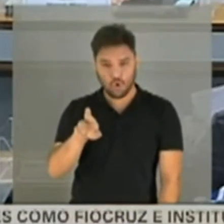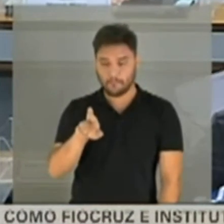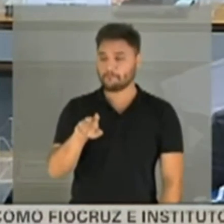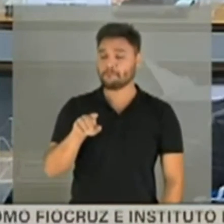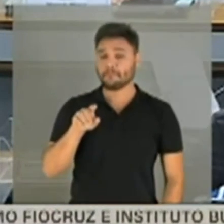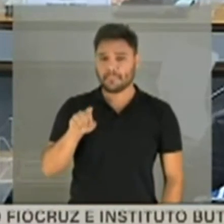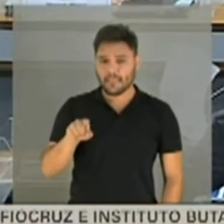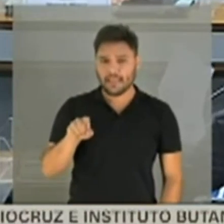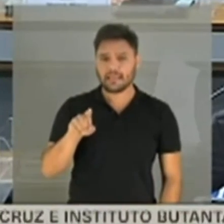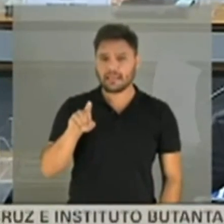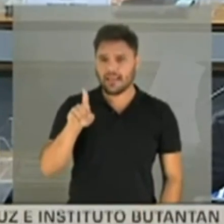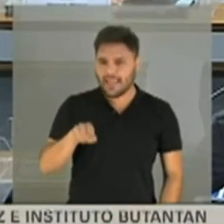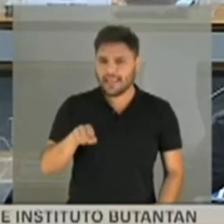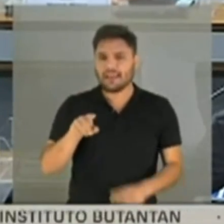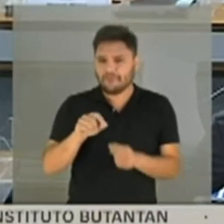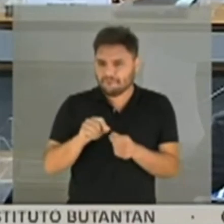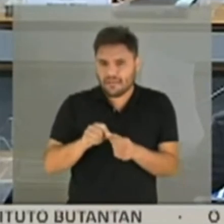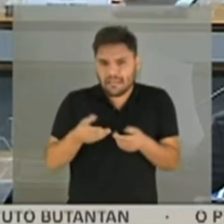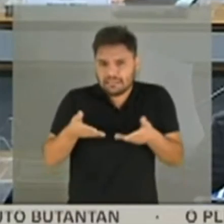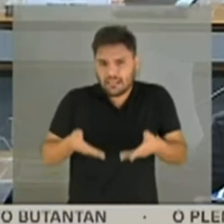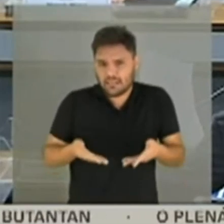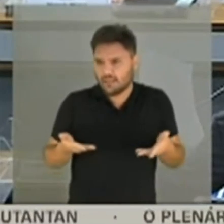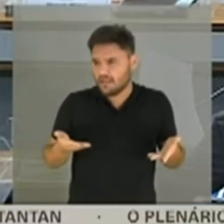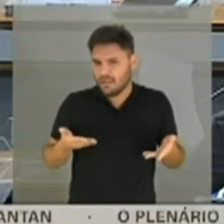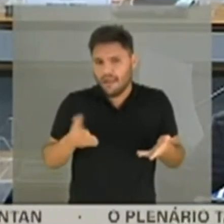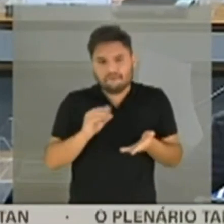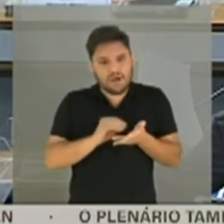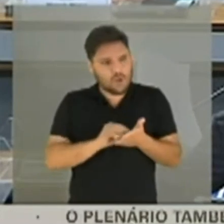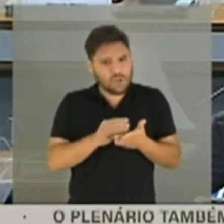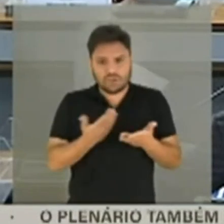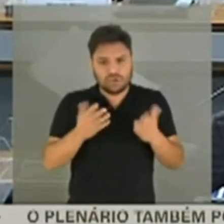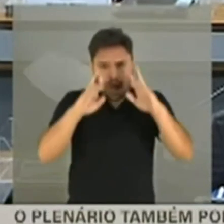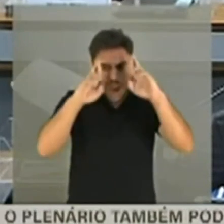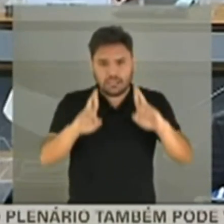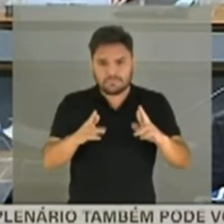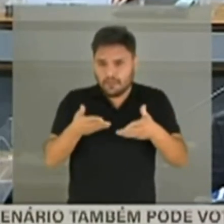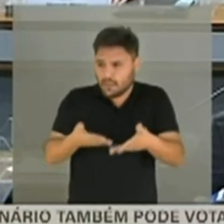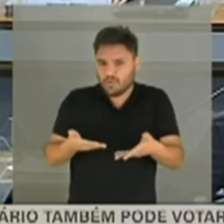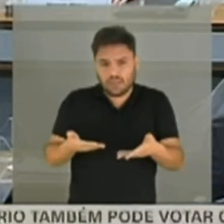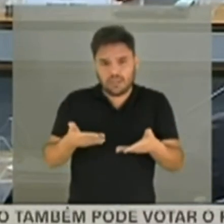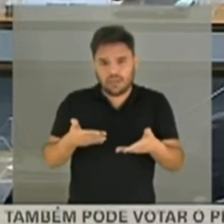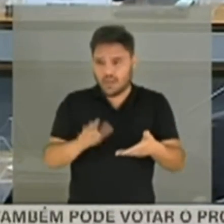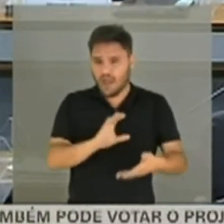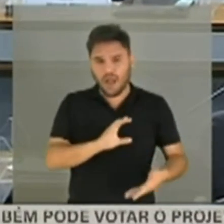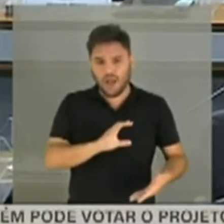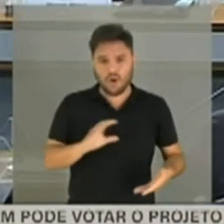como tendo praticado aqui um ato de desrespeito a esta comissão.